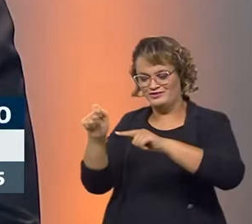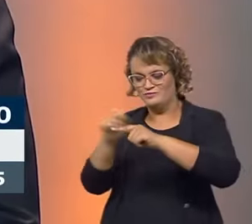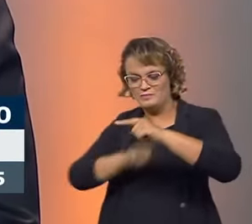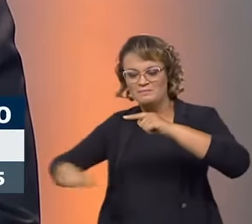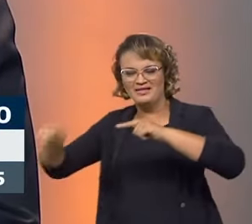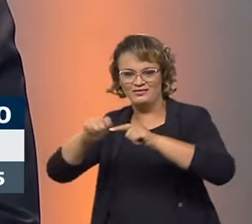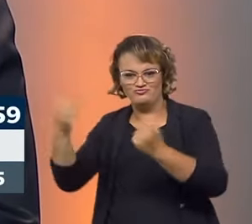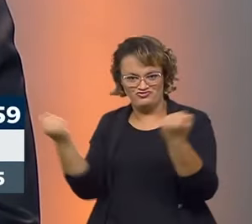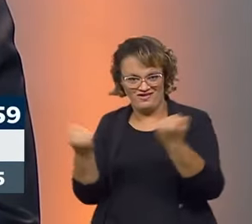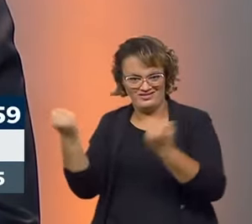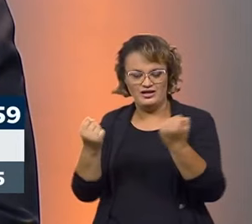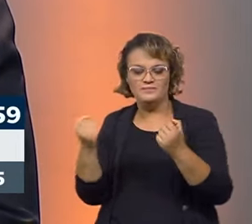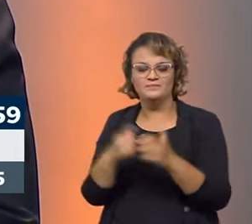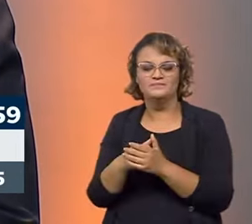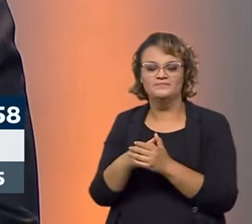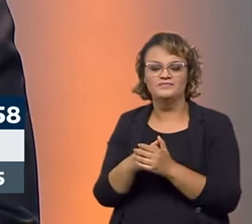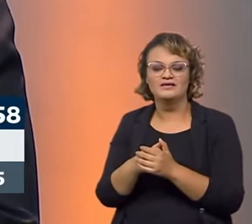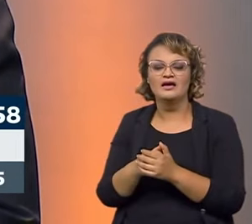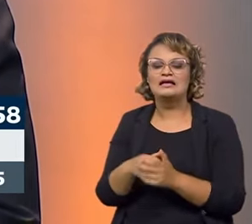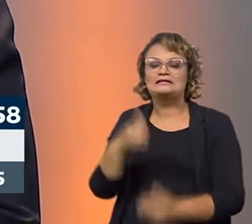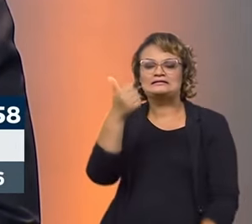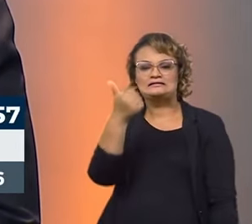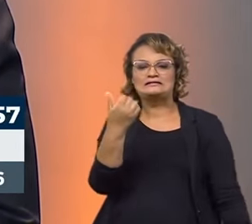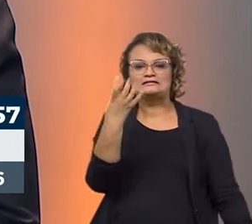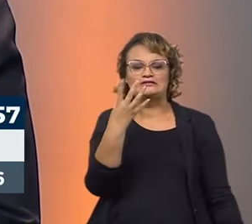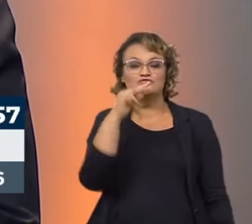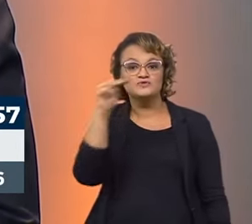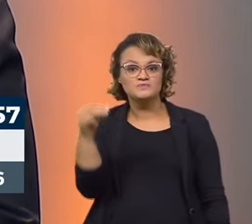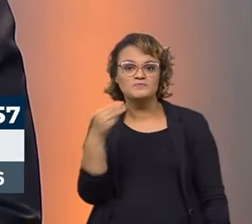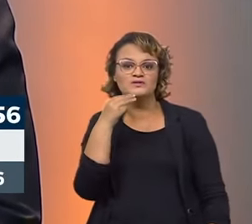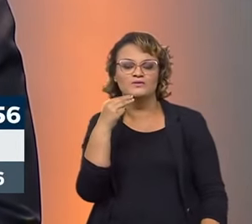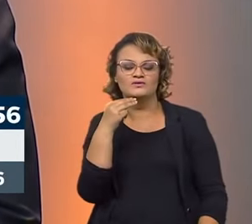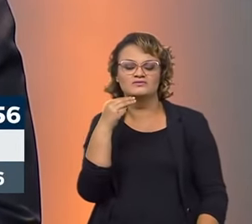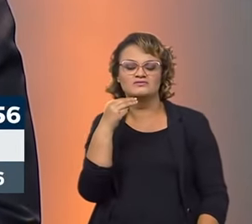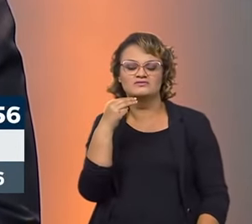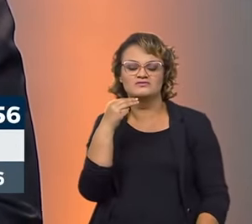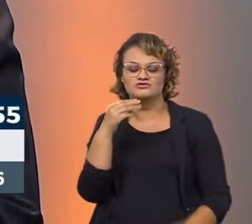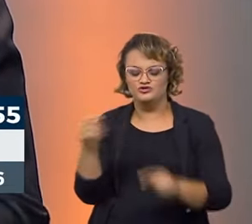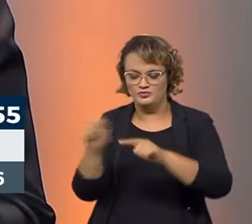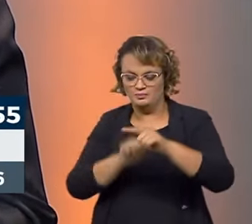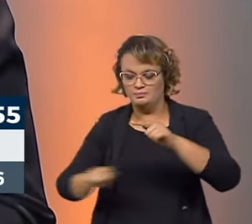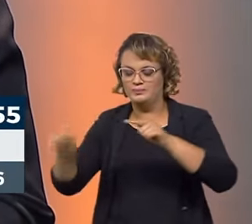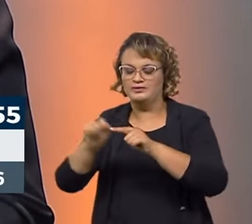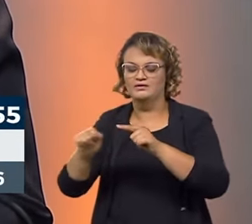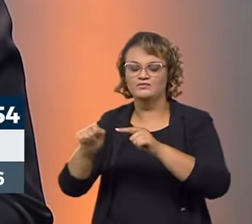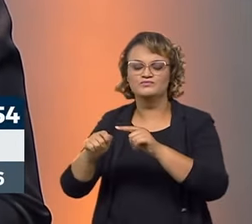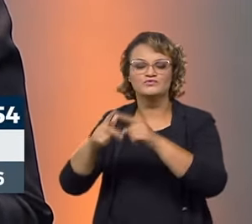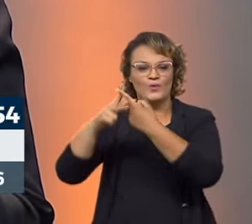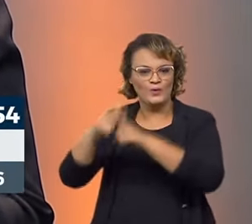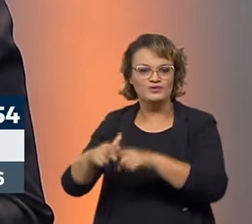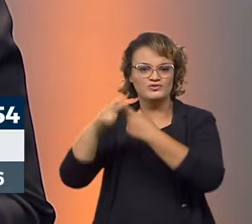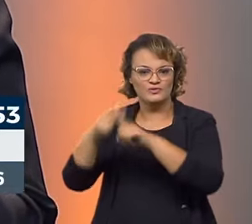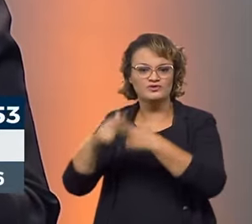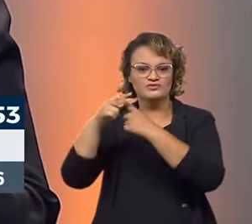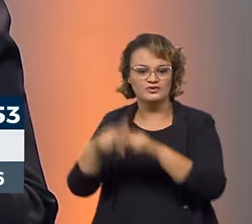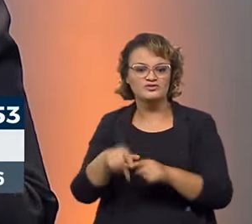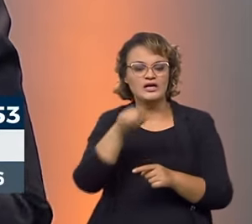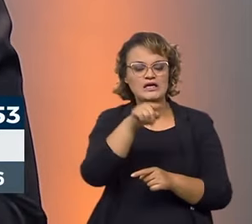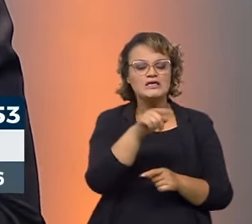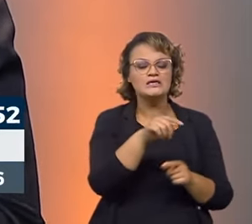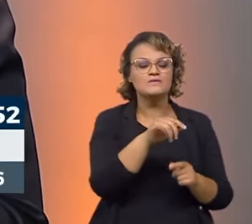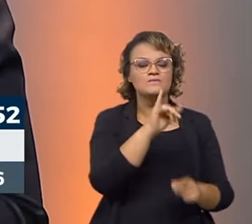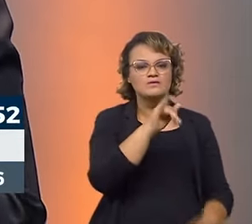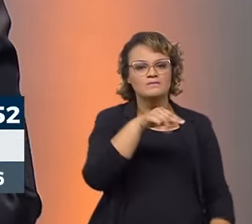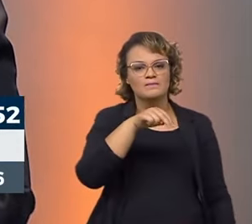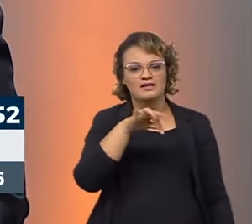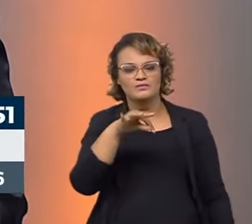O Brasil reforma cerca de 14 milhões de pneus todo ano. E o Inmetro soltou uma portaria recente sobre recauchutagem. Por